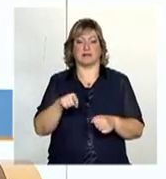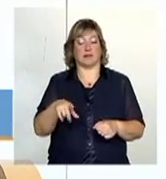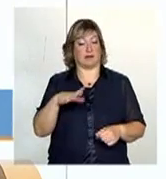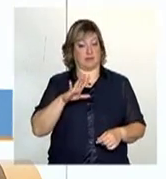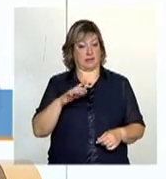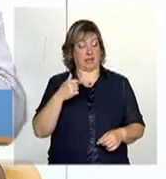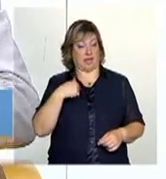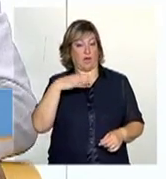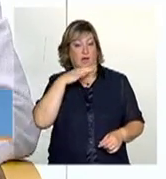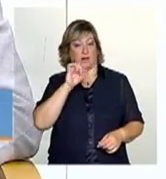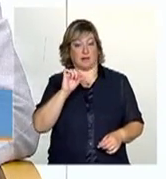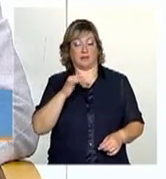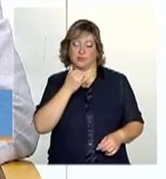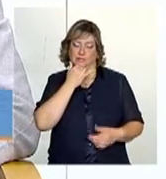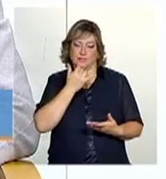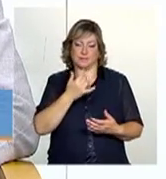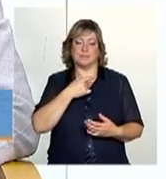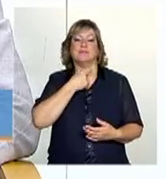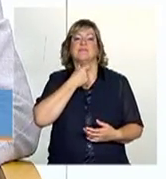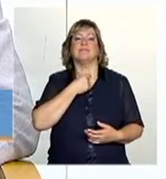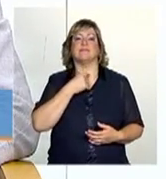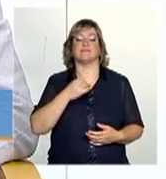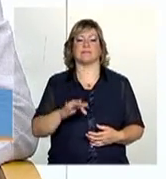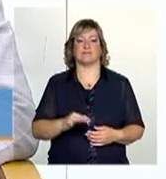necessidades.